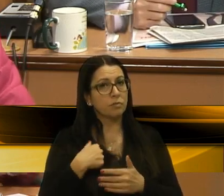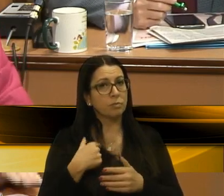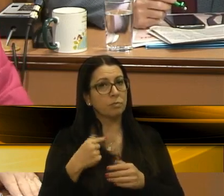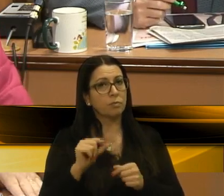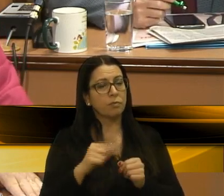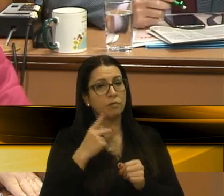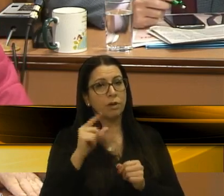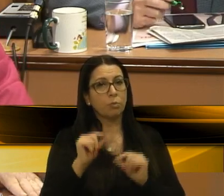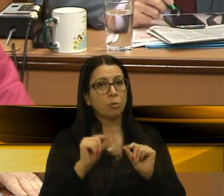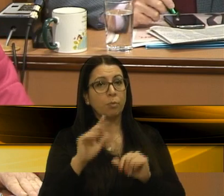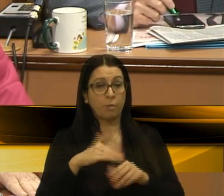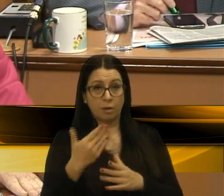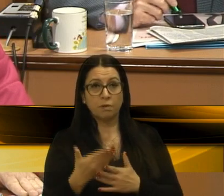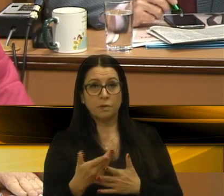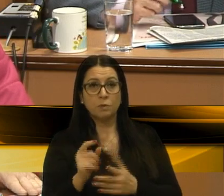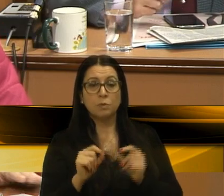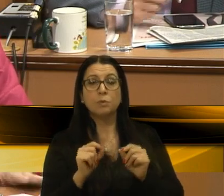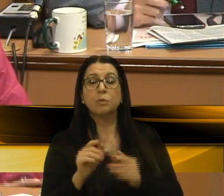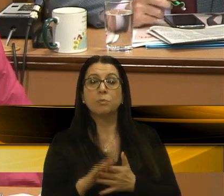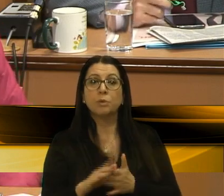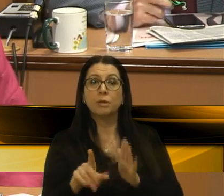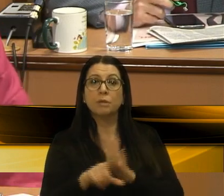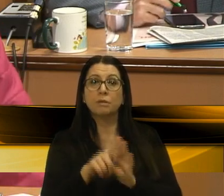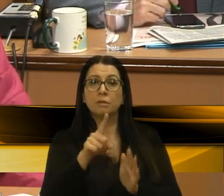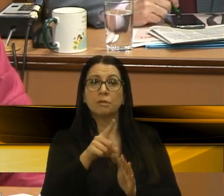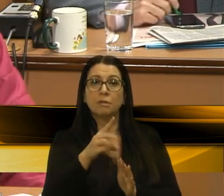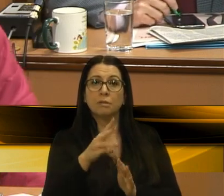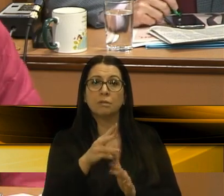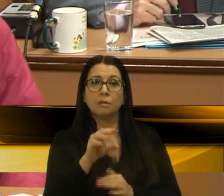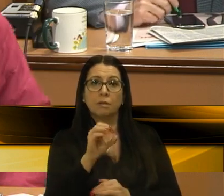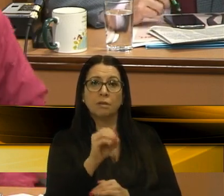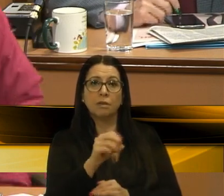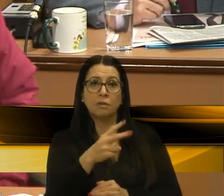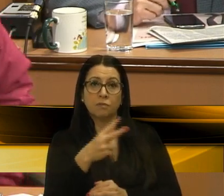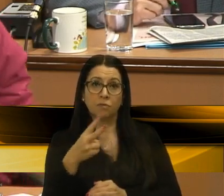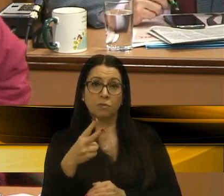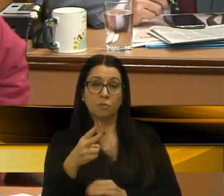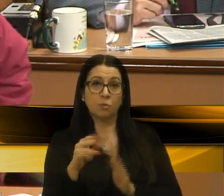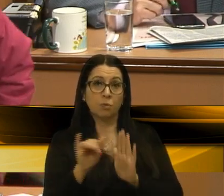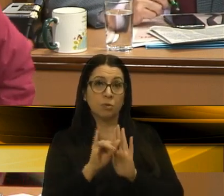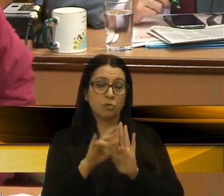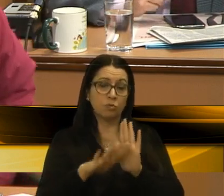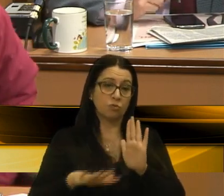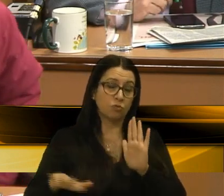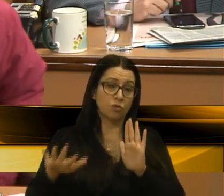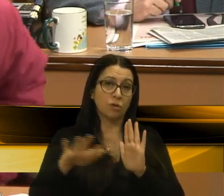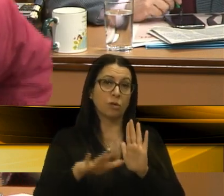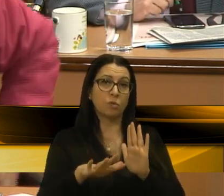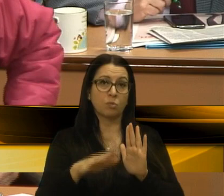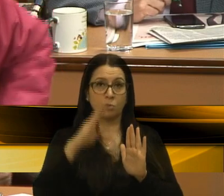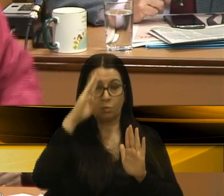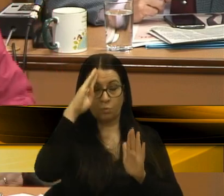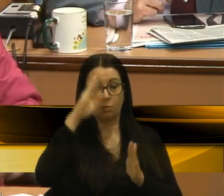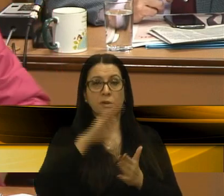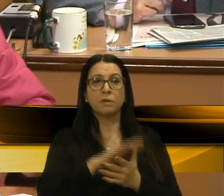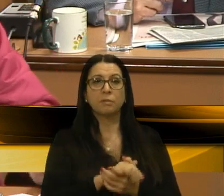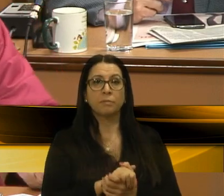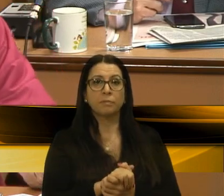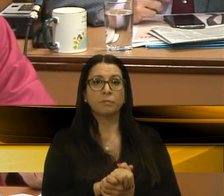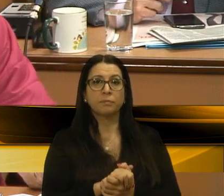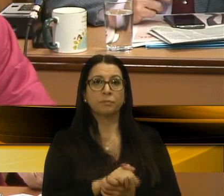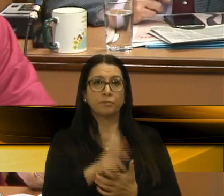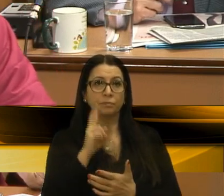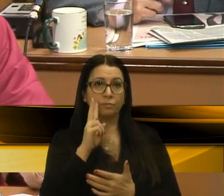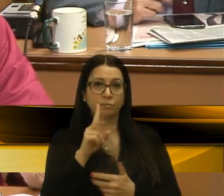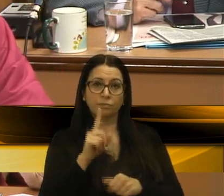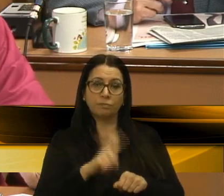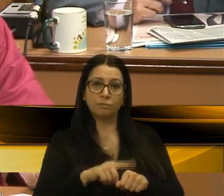pouco mais nessa questão da Lei 13.022, que é o Estatuto Geral da Guarda Municipal. Eu vejo que,